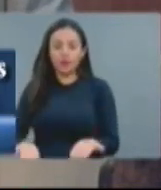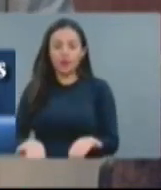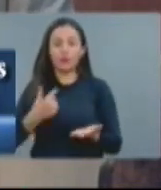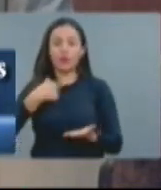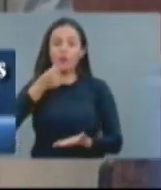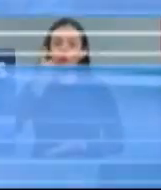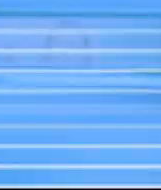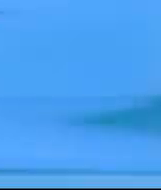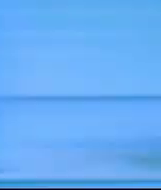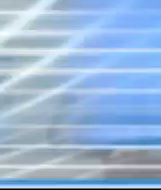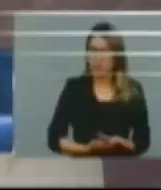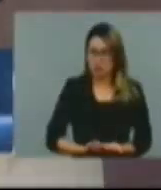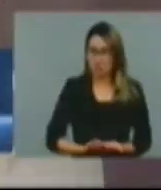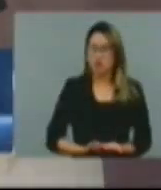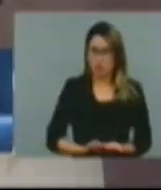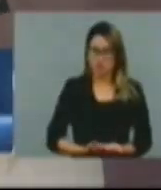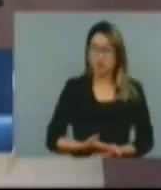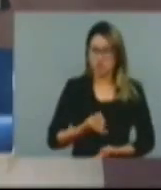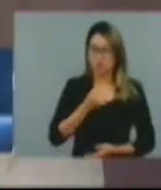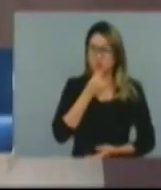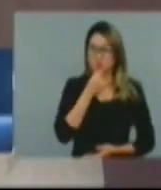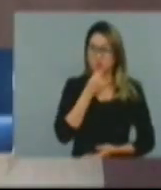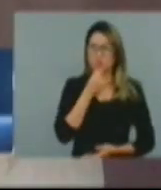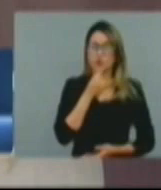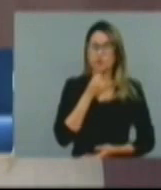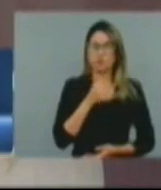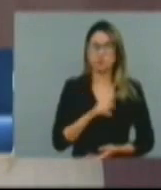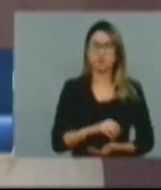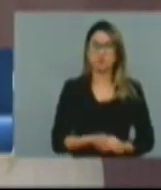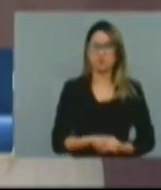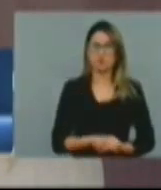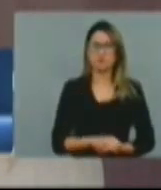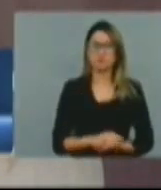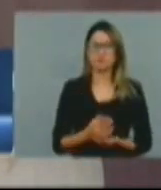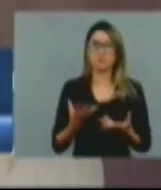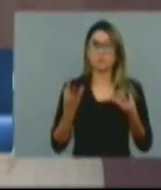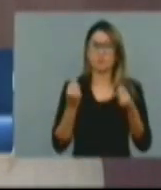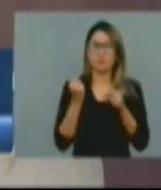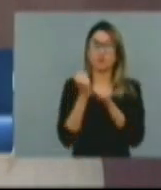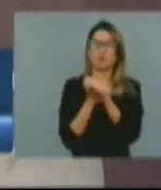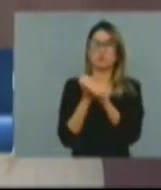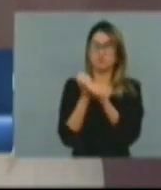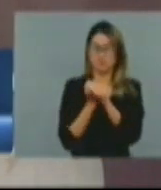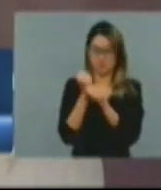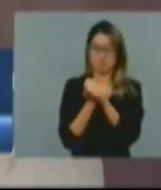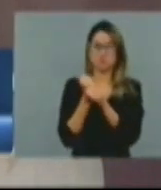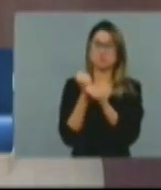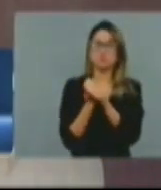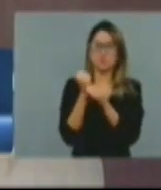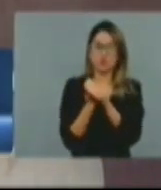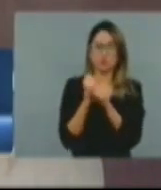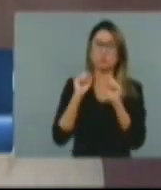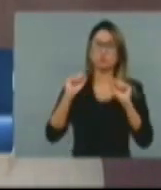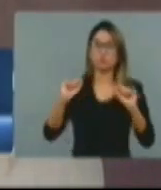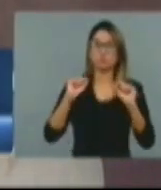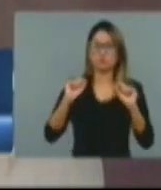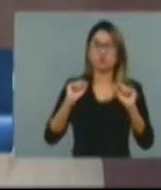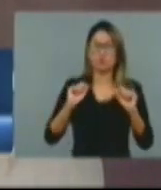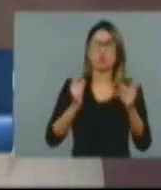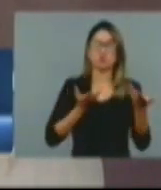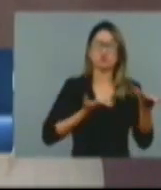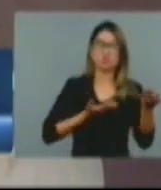Federal, deputado Roberto Esquina. em 10 anos o número de homicídios de